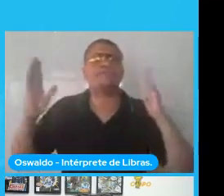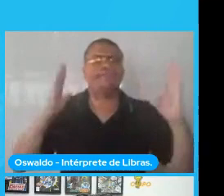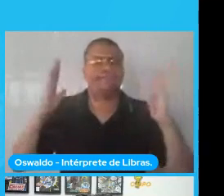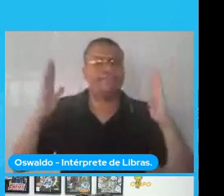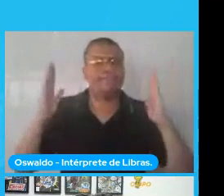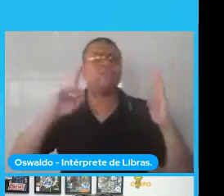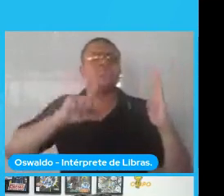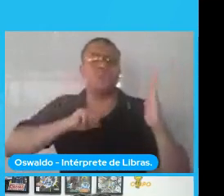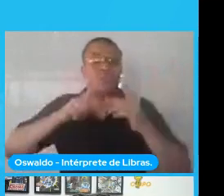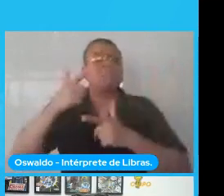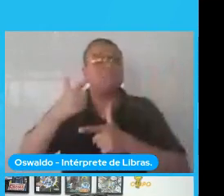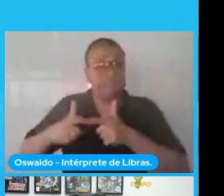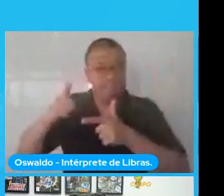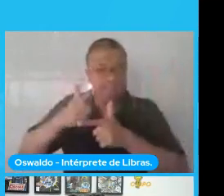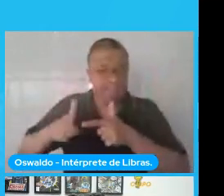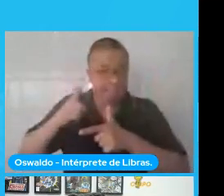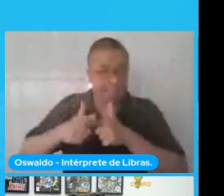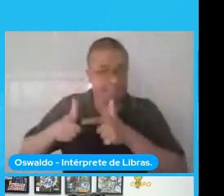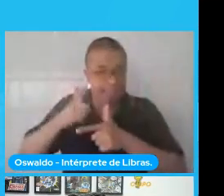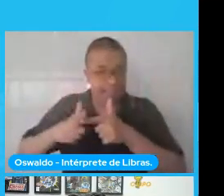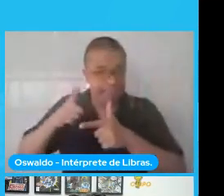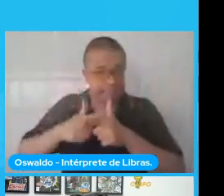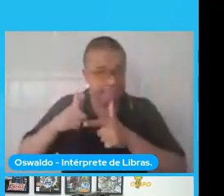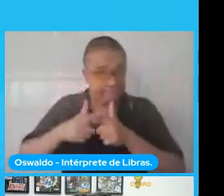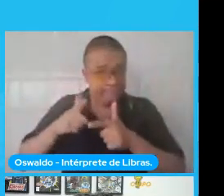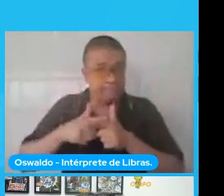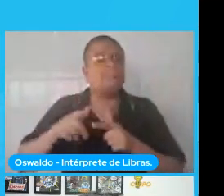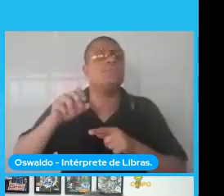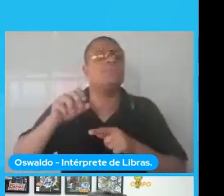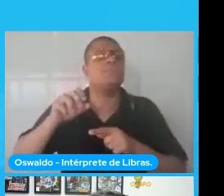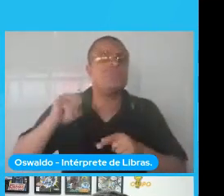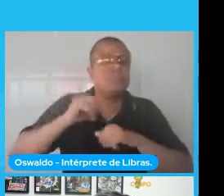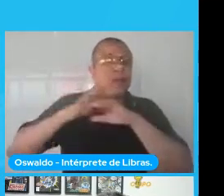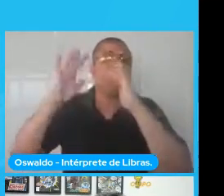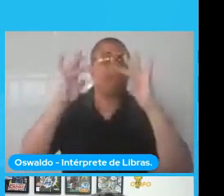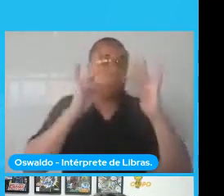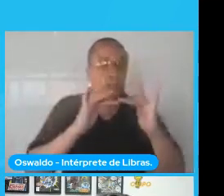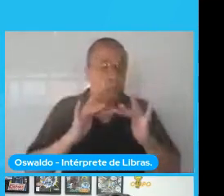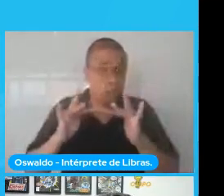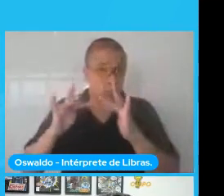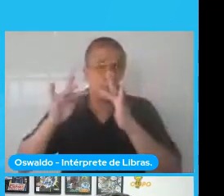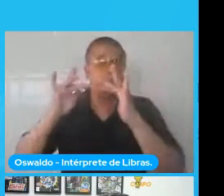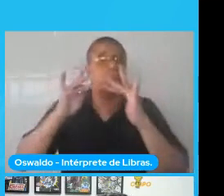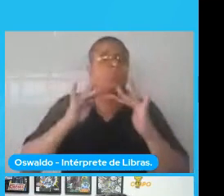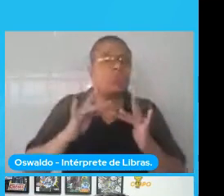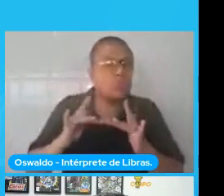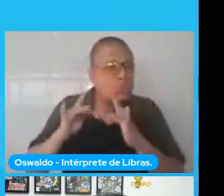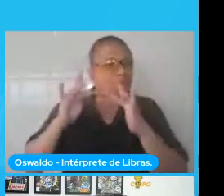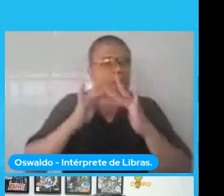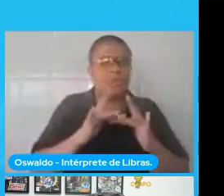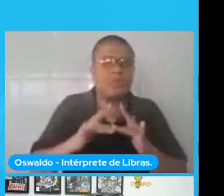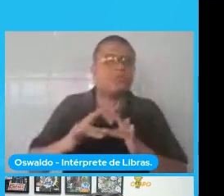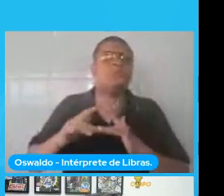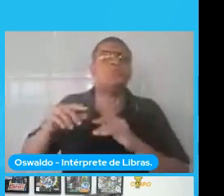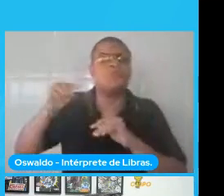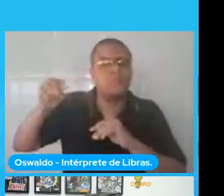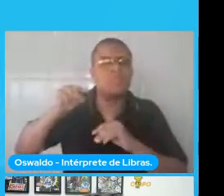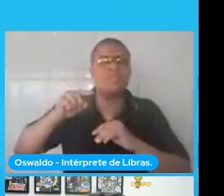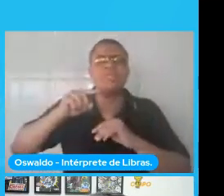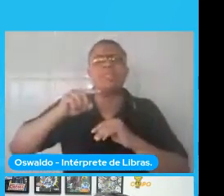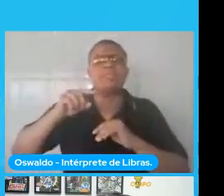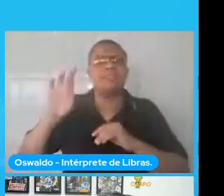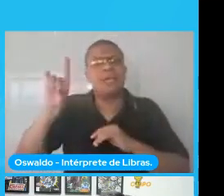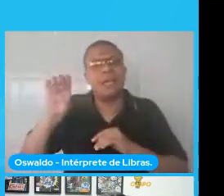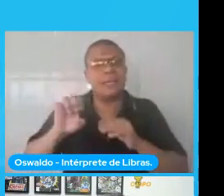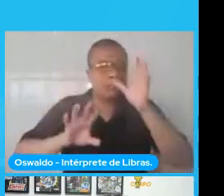um problema ao longo do tempo quanto mais neurônios eu colocava ou seja quanto mais eu queria que aquela rede aprendesse mais características